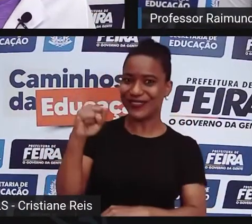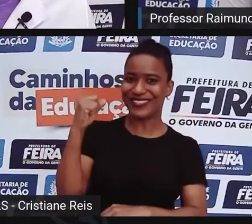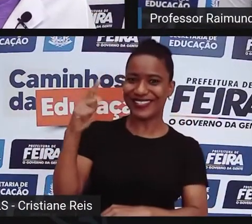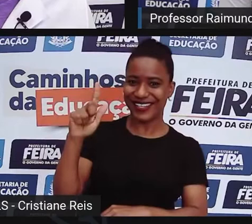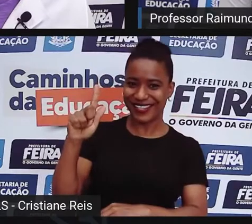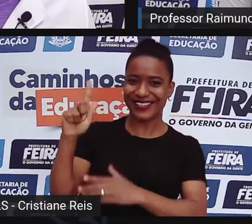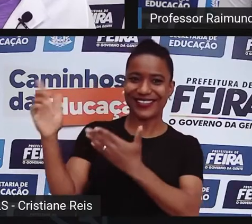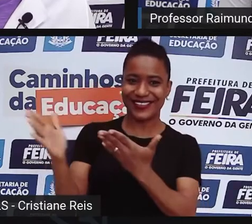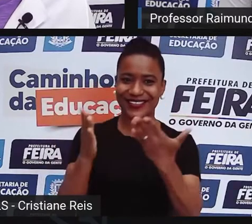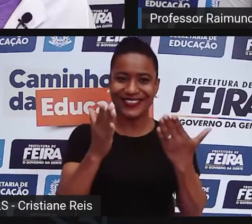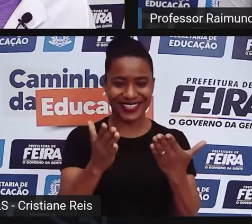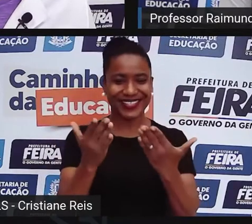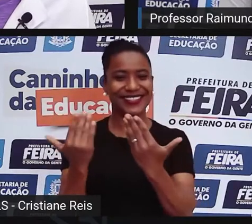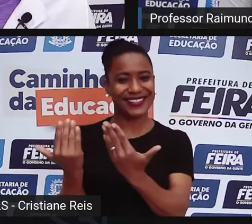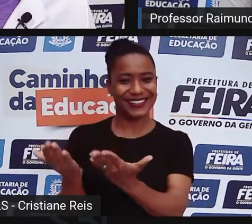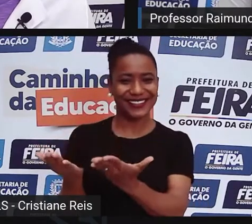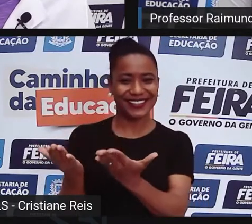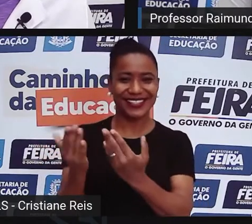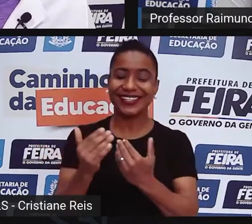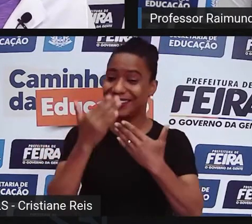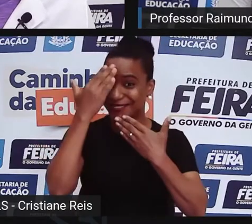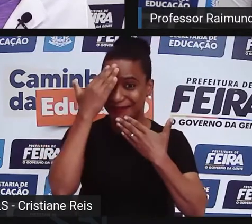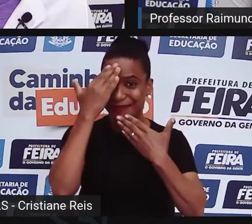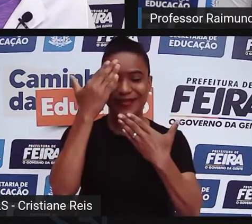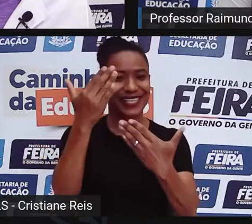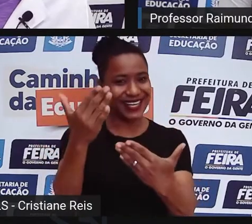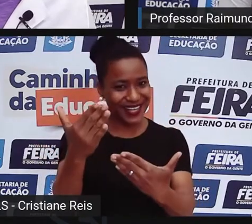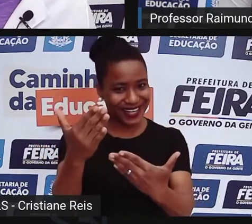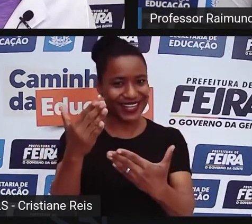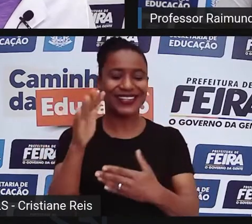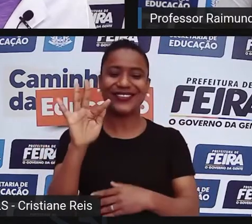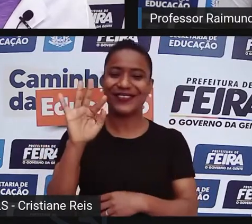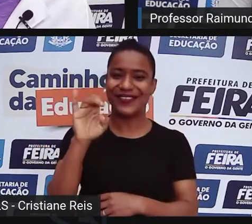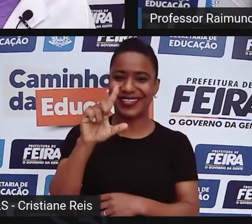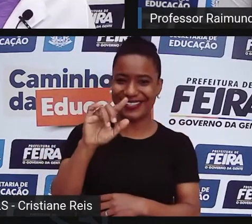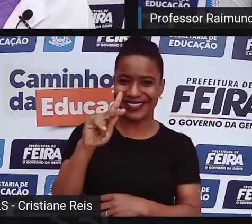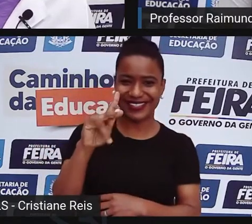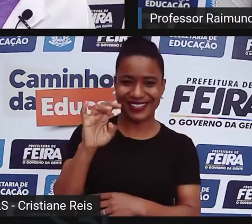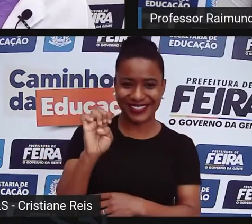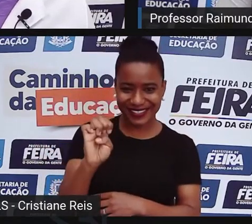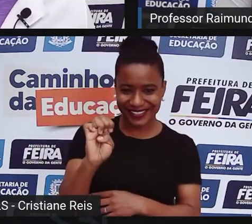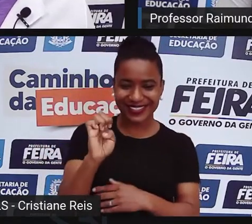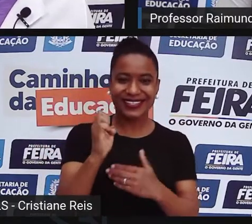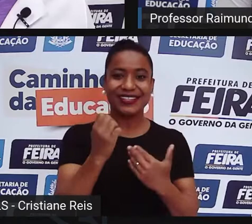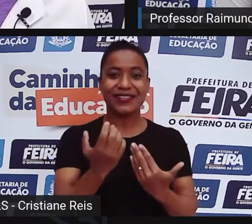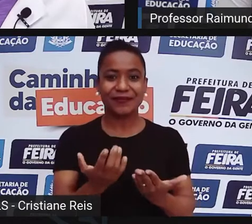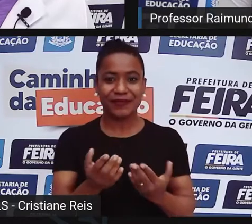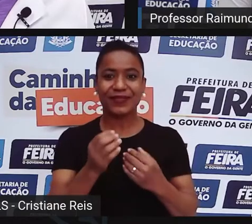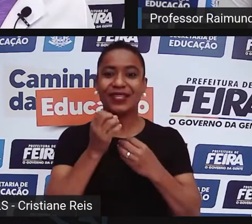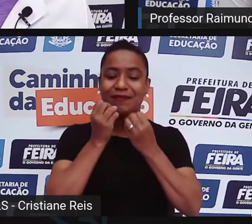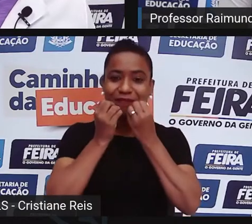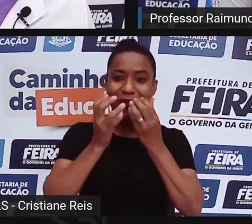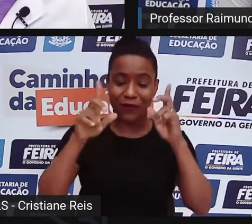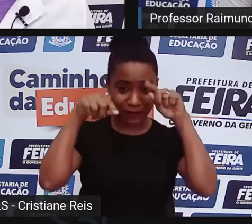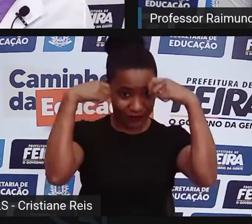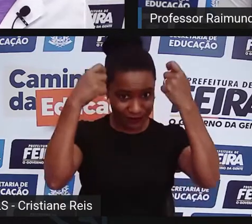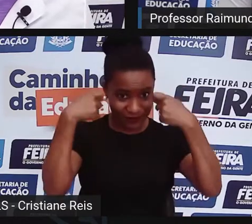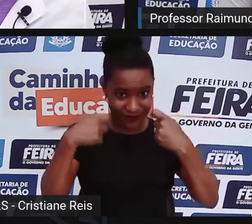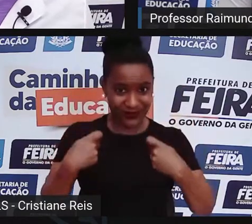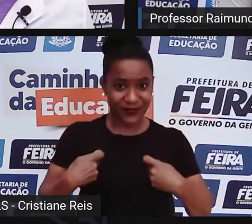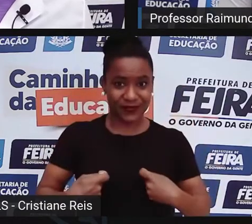É com você agora. Obrigado, Felipe. Quero também fazer aqui minha autodescrição.